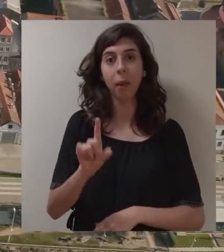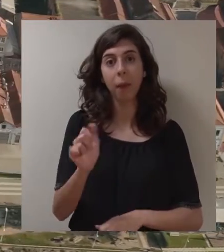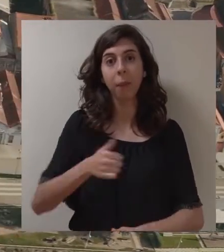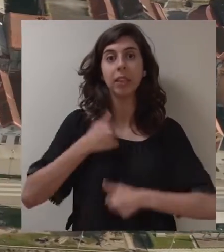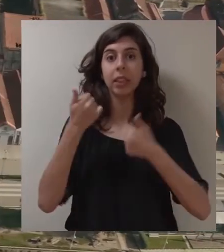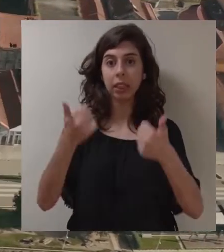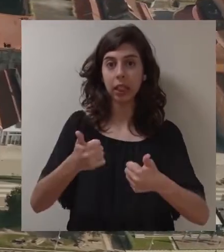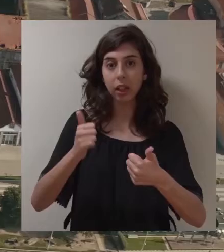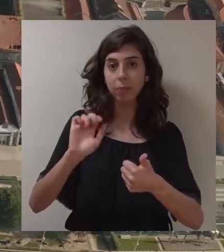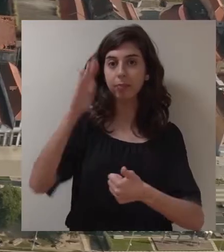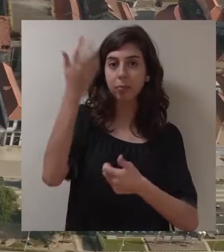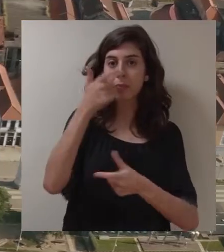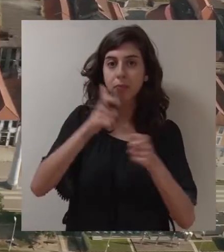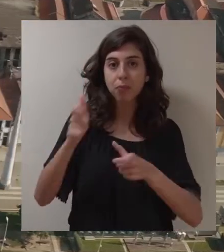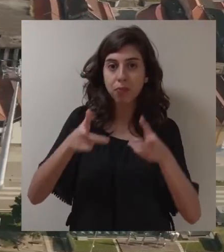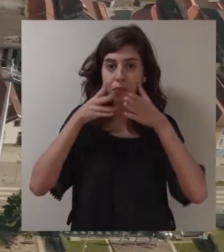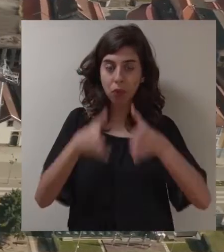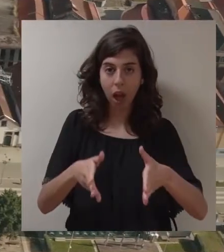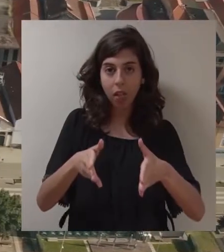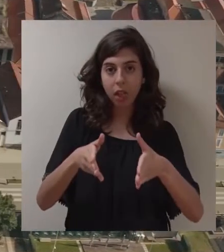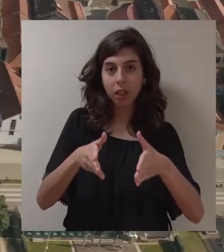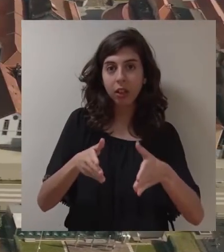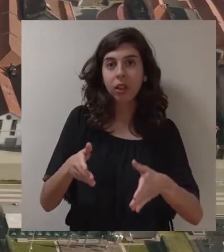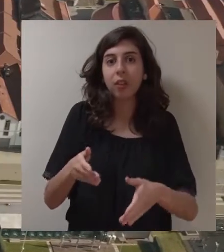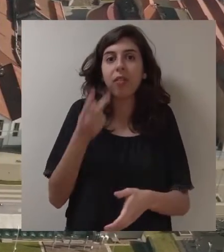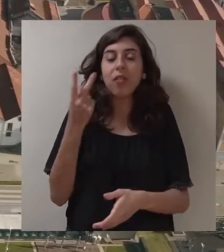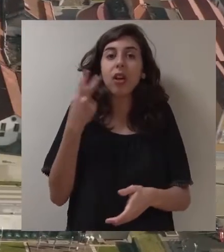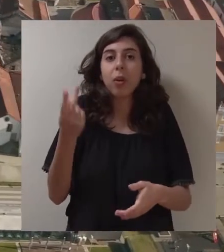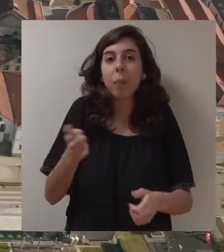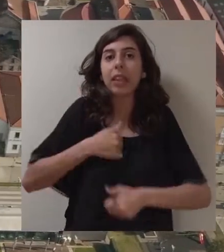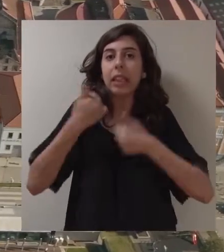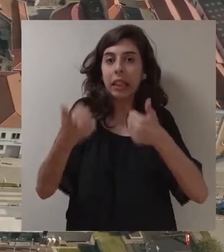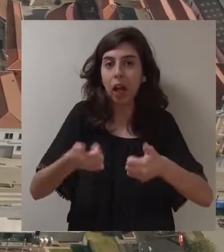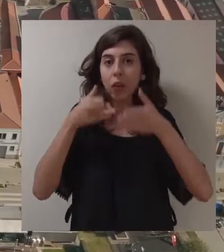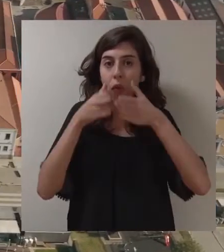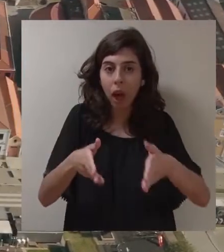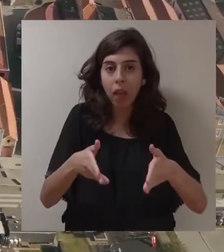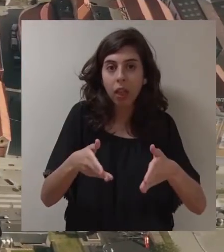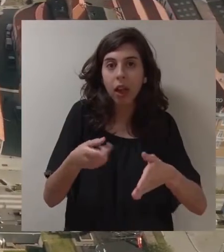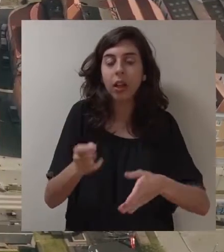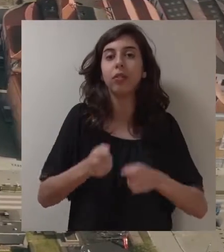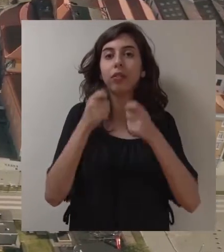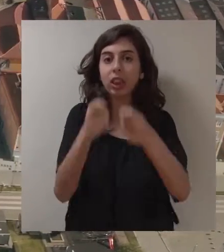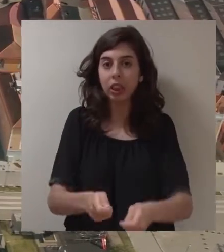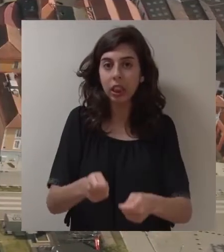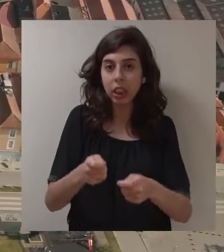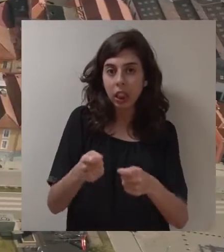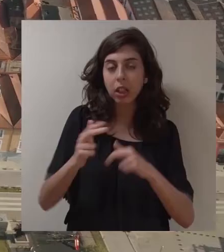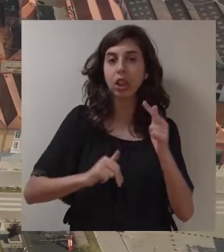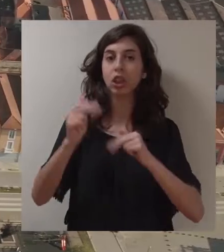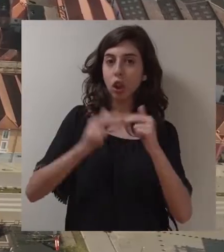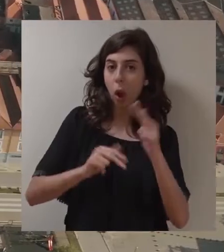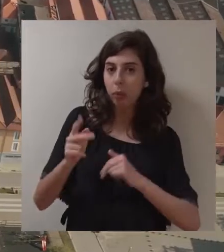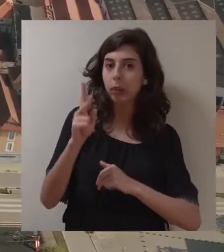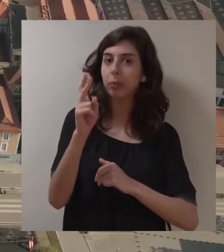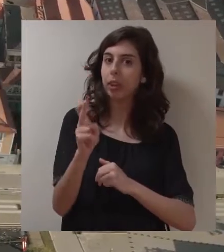que seja, em primeiro lugar, humanista. Não é possível viver numa cidade que seja empreendedora do ponto de vista das obras, que aposte muito